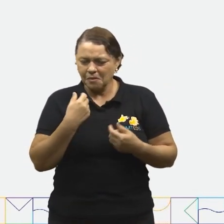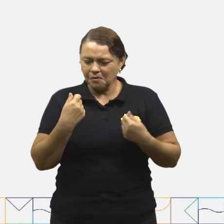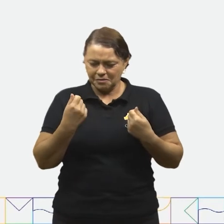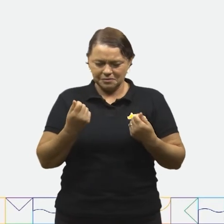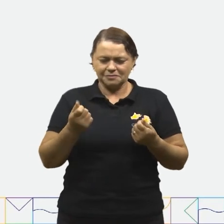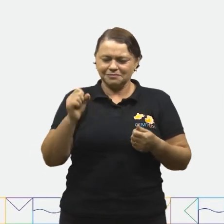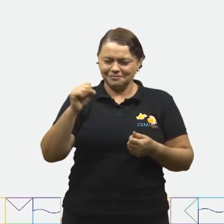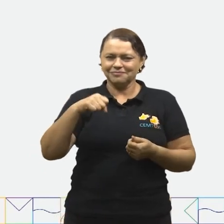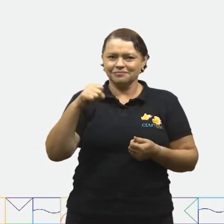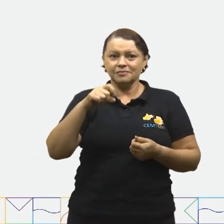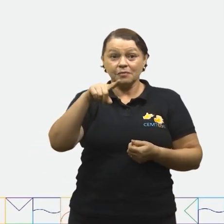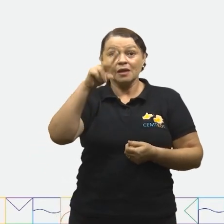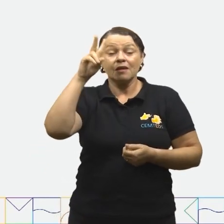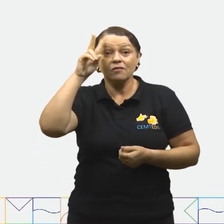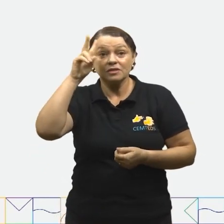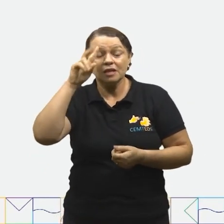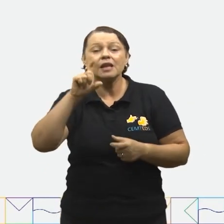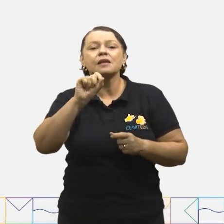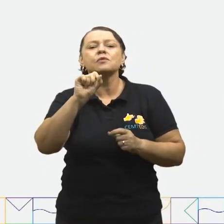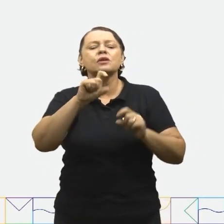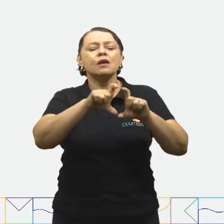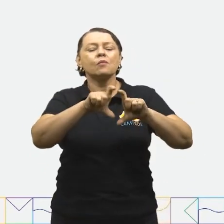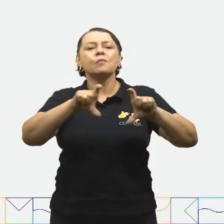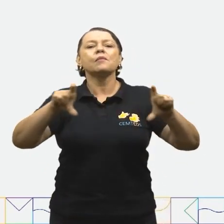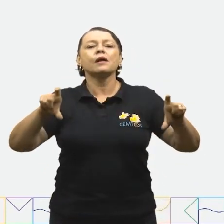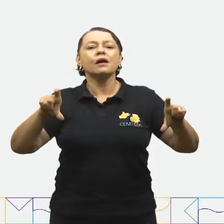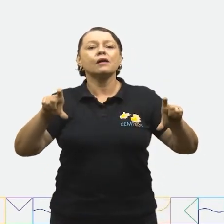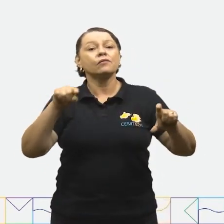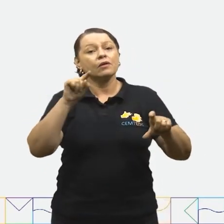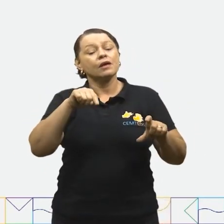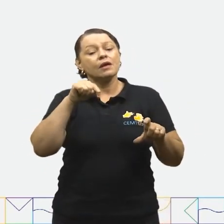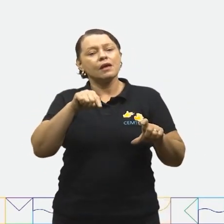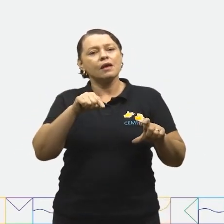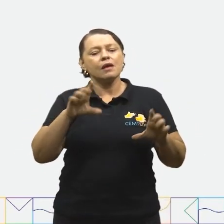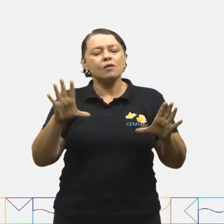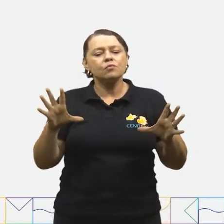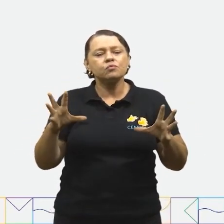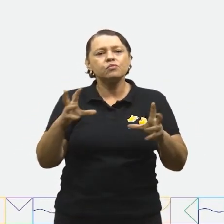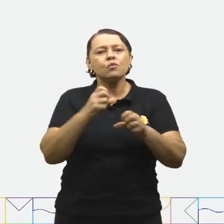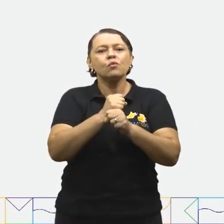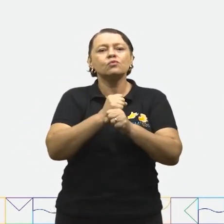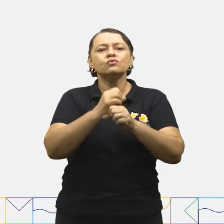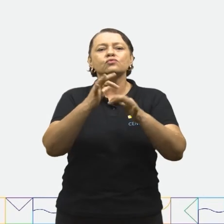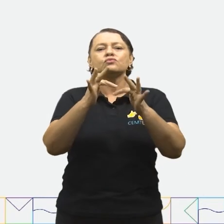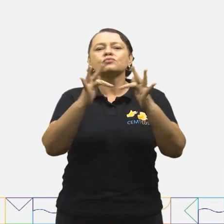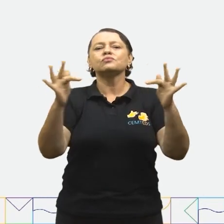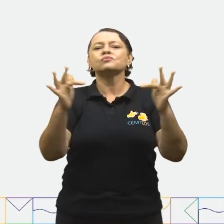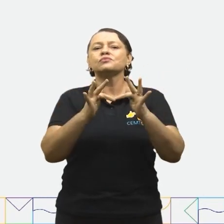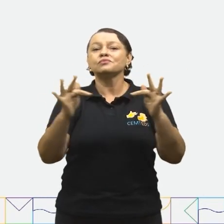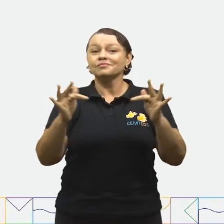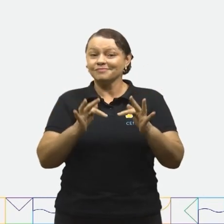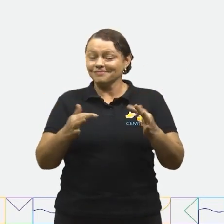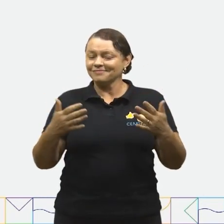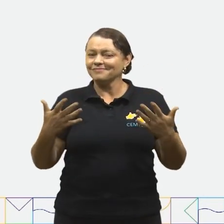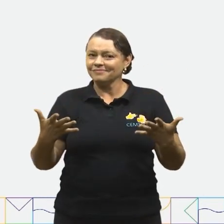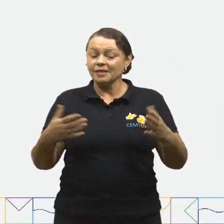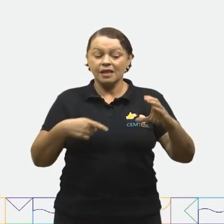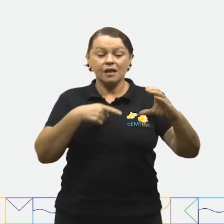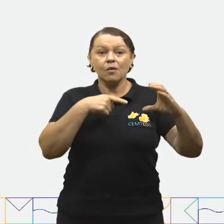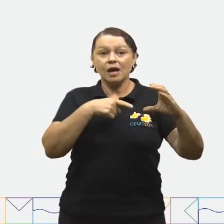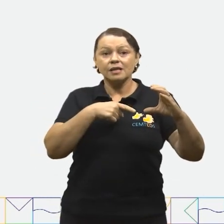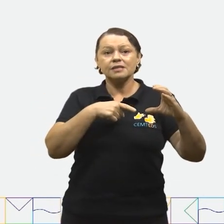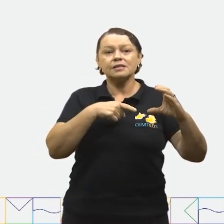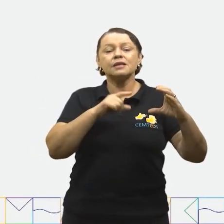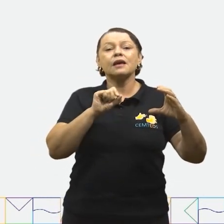Você lembra o que é um parágrafo? O parágrafo vai ser o conjunto de frases. Hum, então a letra C